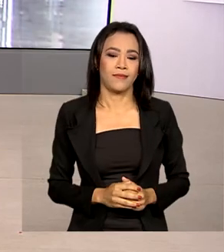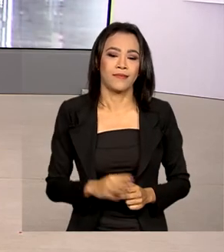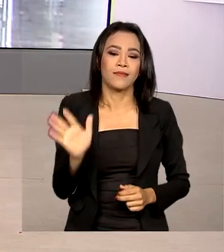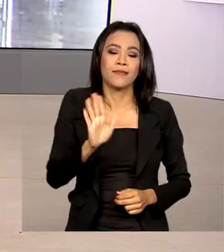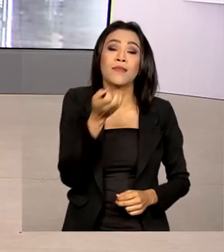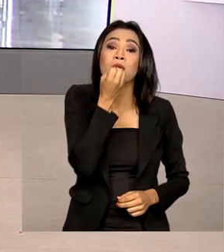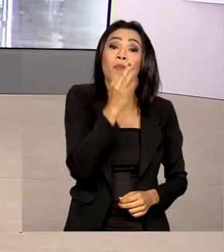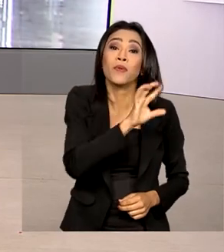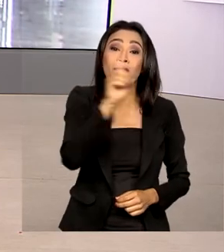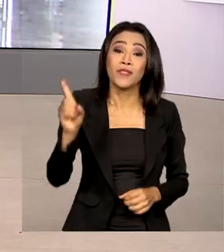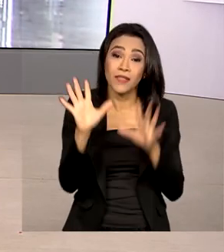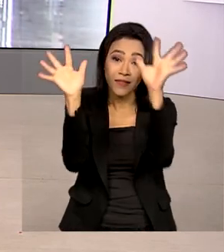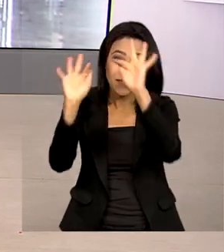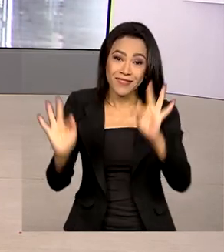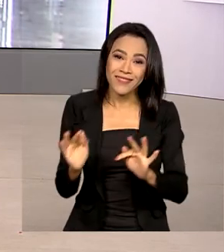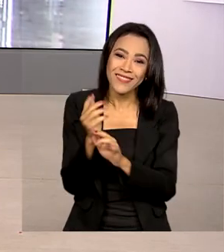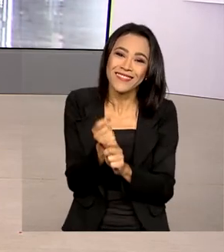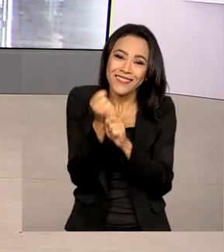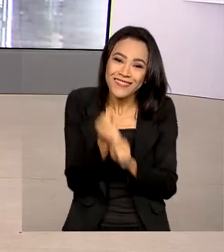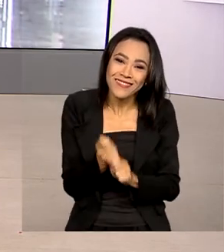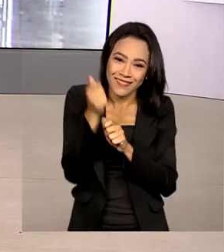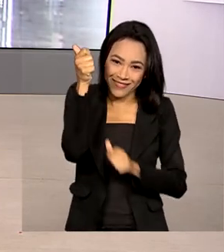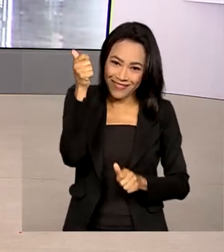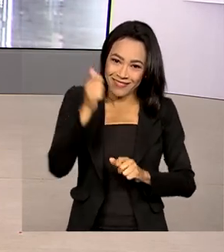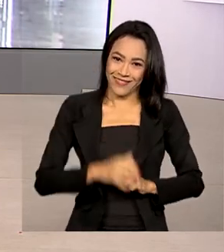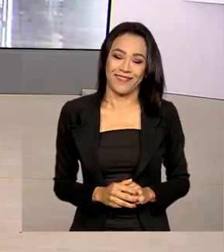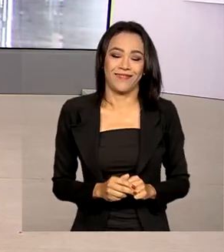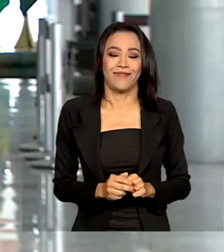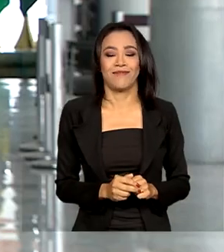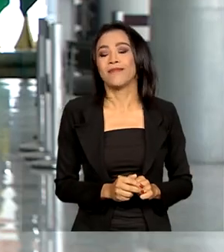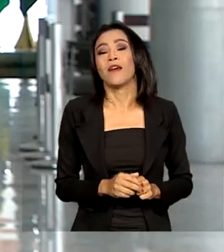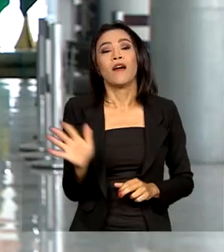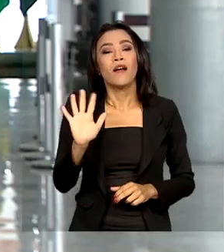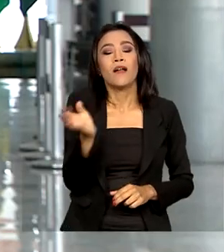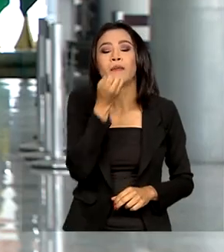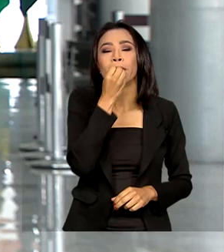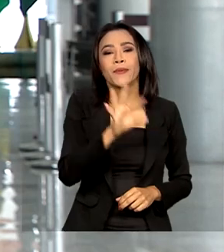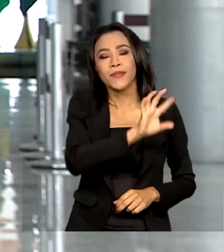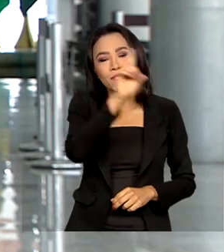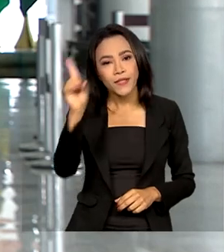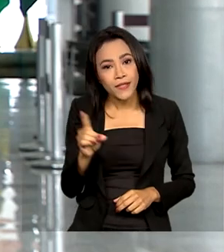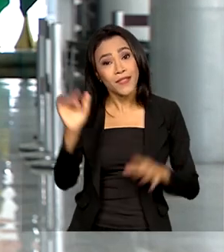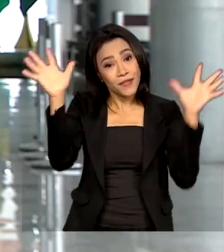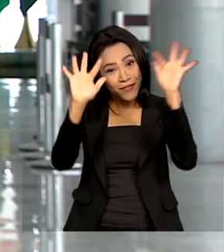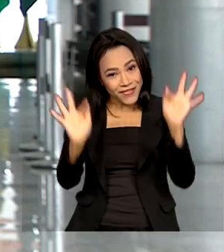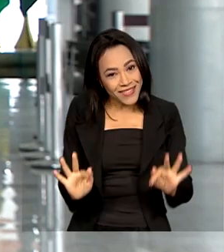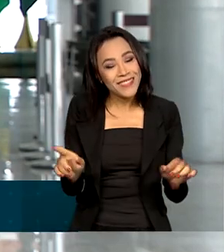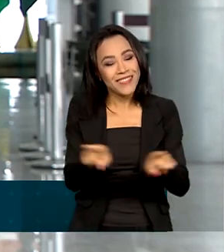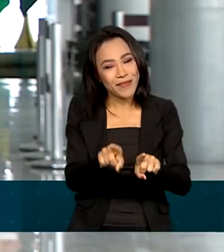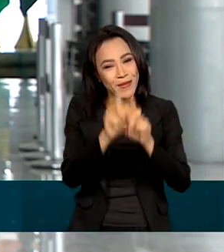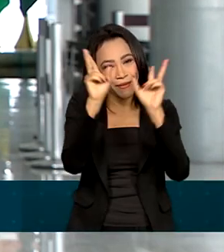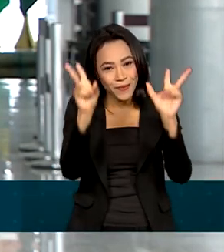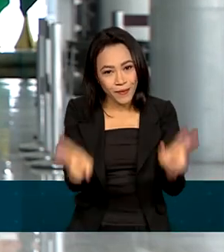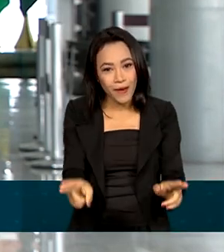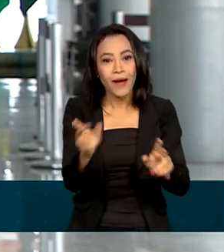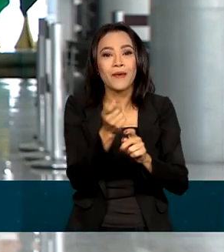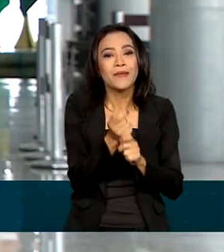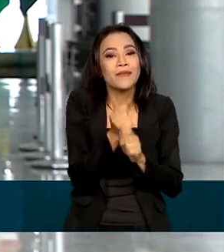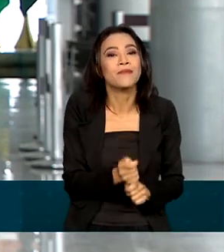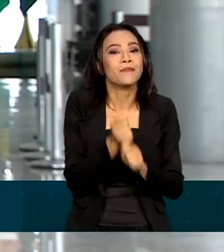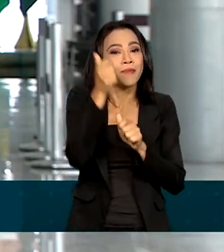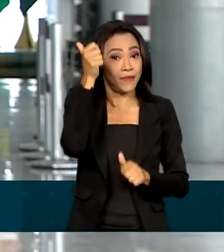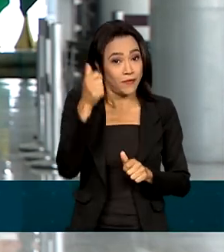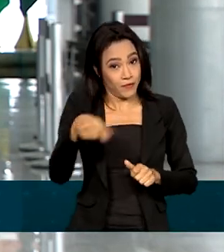dia pra você, feliz ano novo. Olá Renata, bom dia pra você, feliz ano novo pra você, também a todos que nos acompanham.